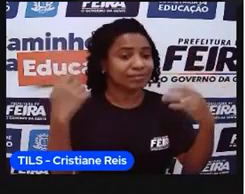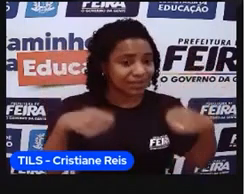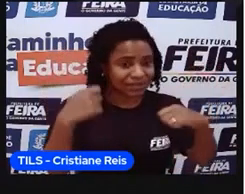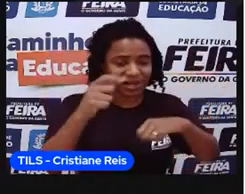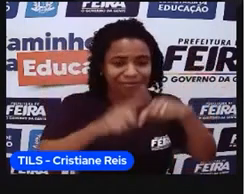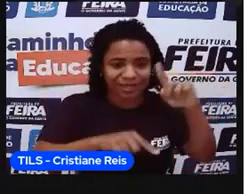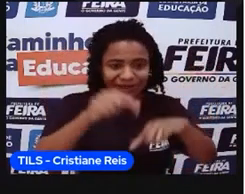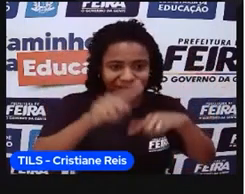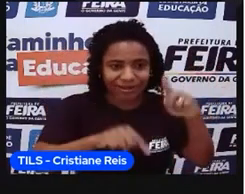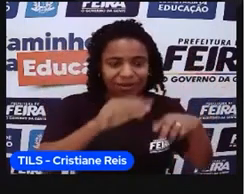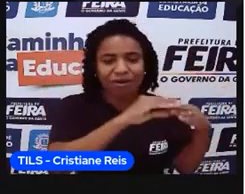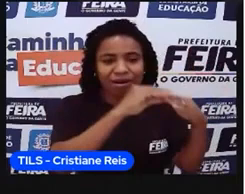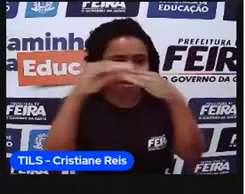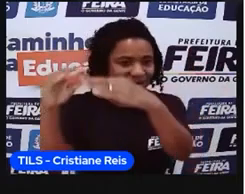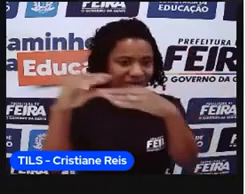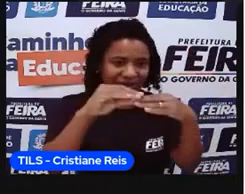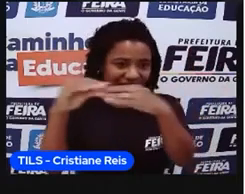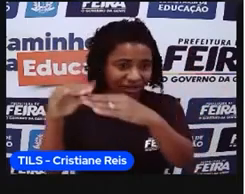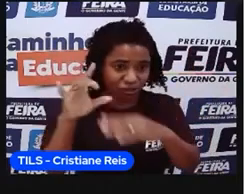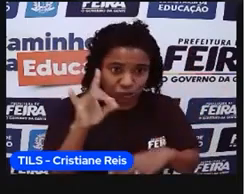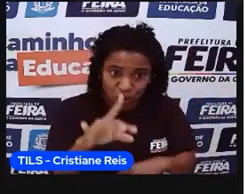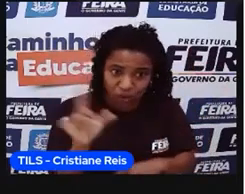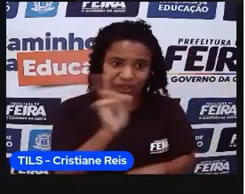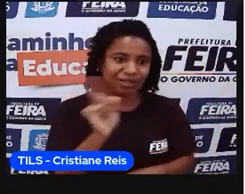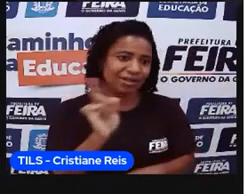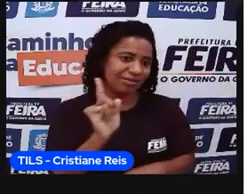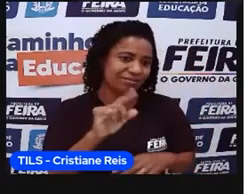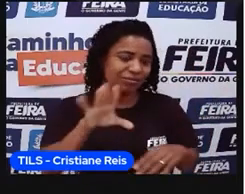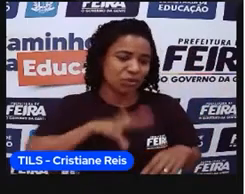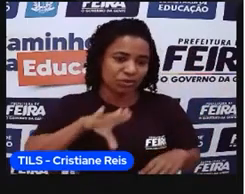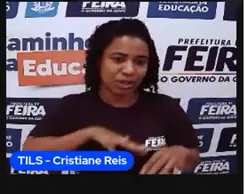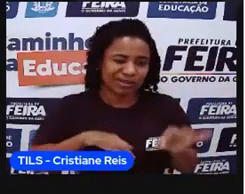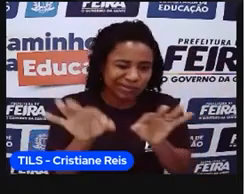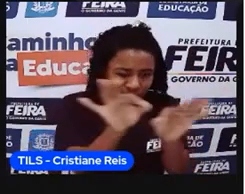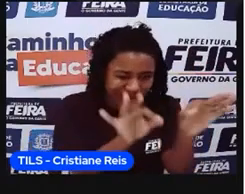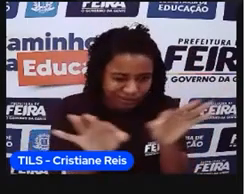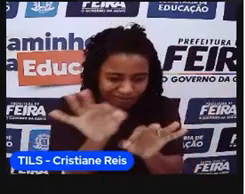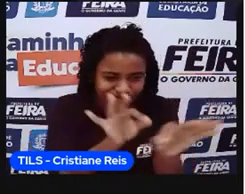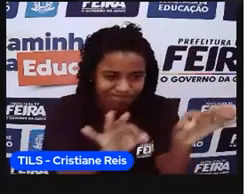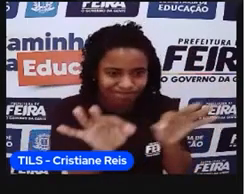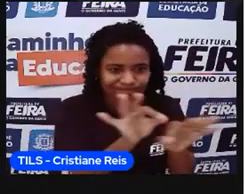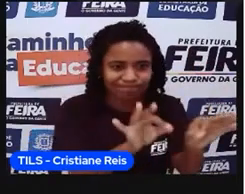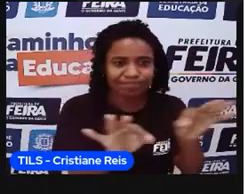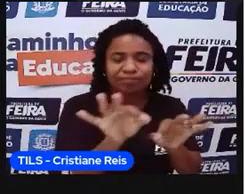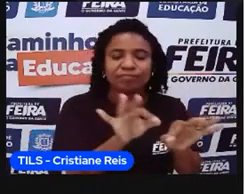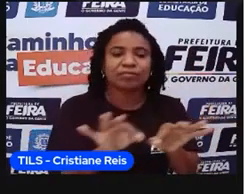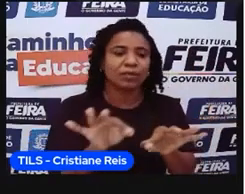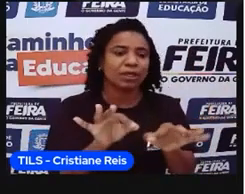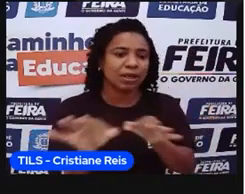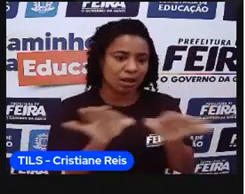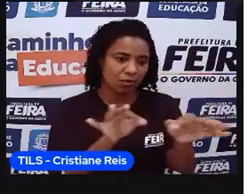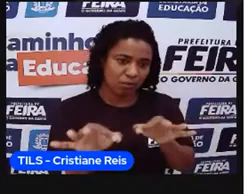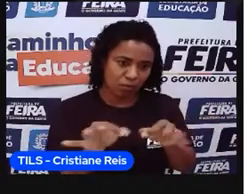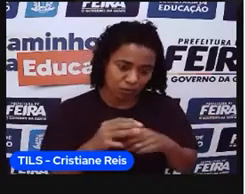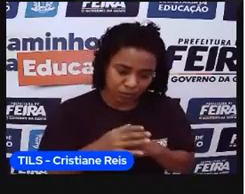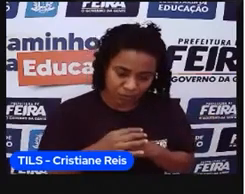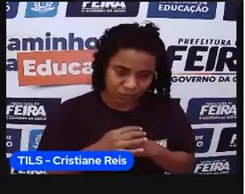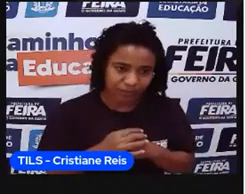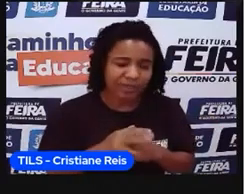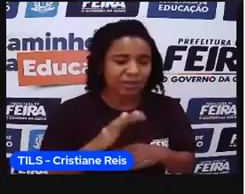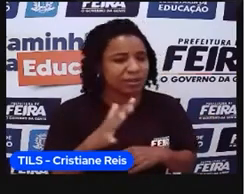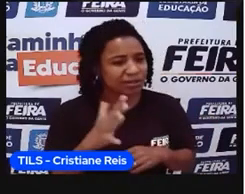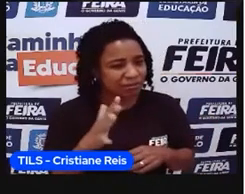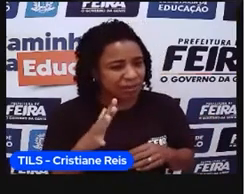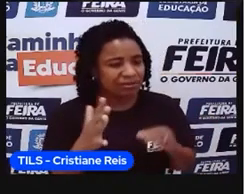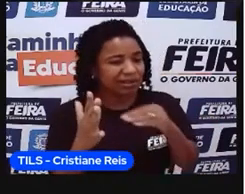benefício lá urbano naquele lugar. Então, essas são as características, né, do início, né, até o século XVII, eram esses dois